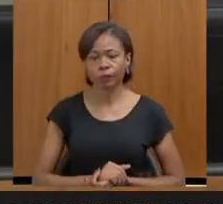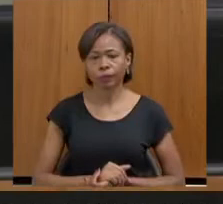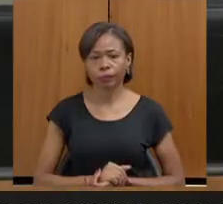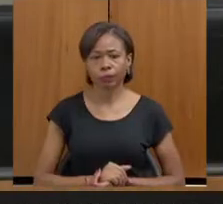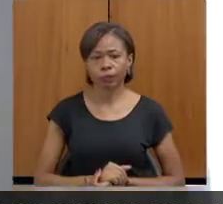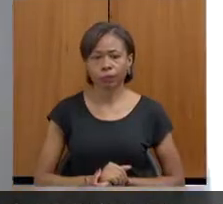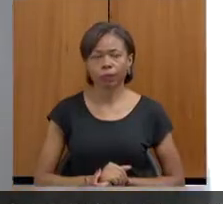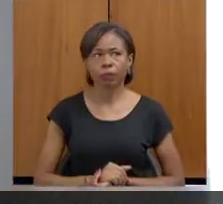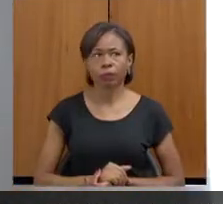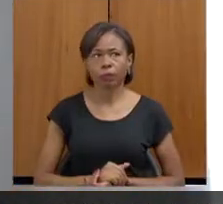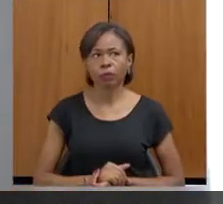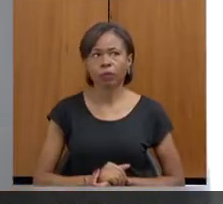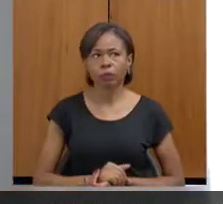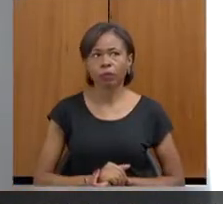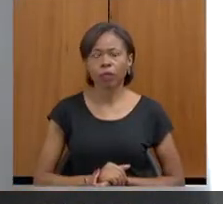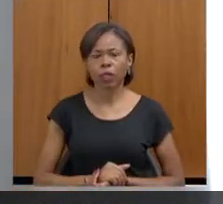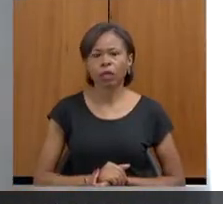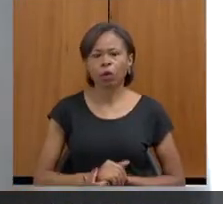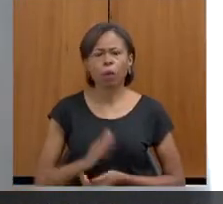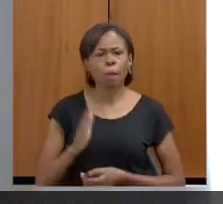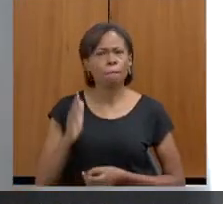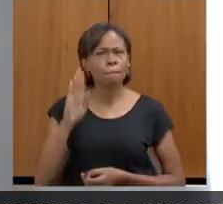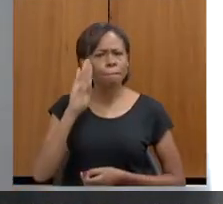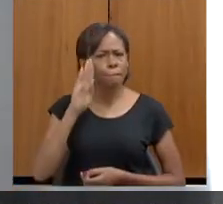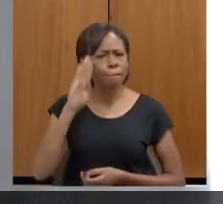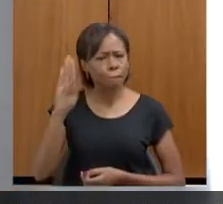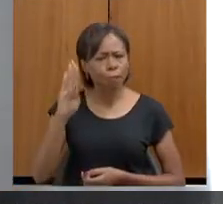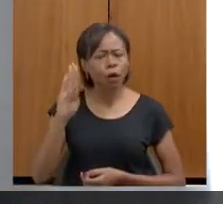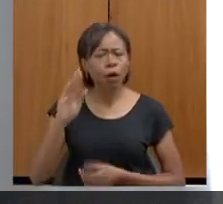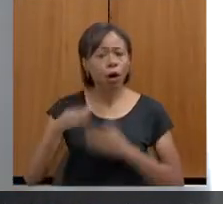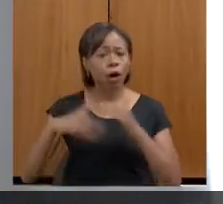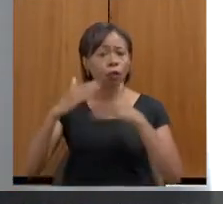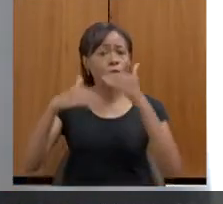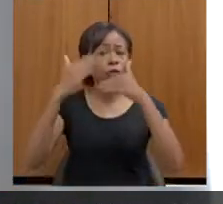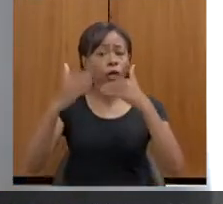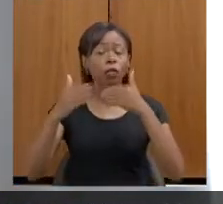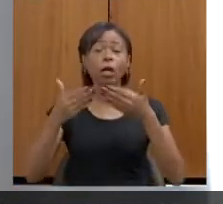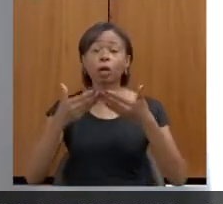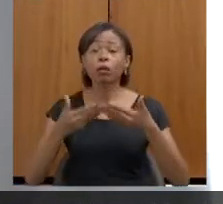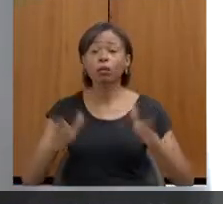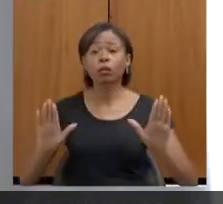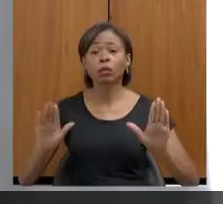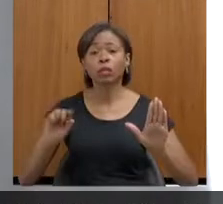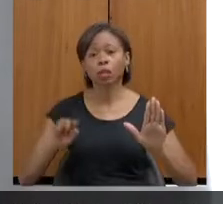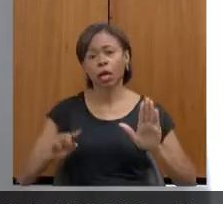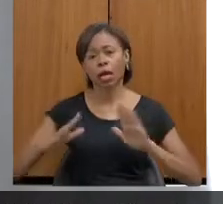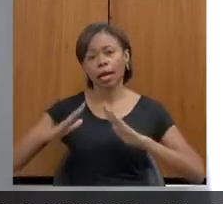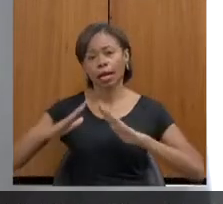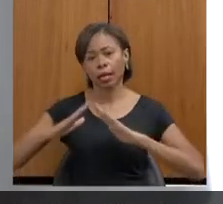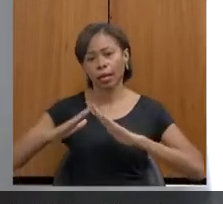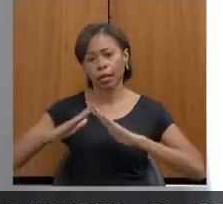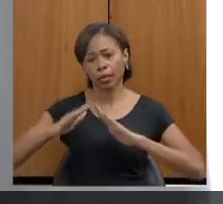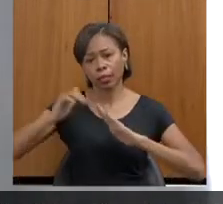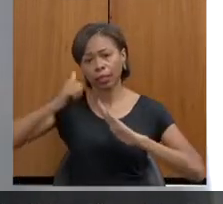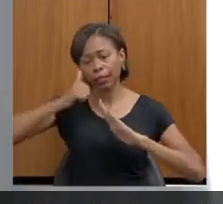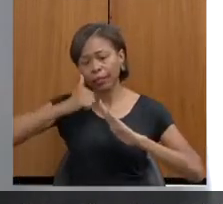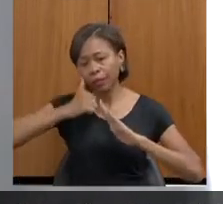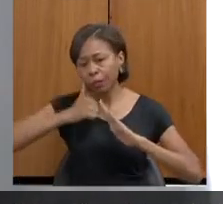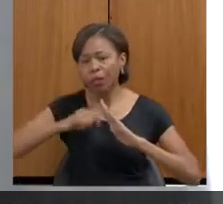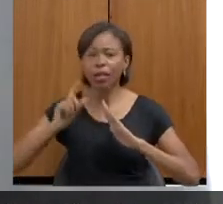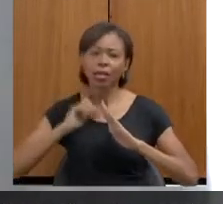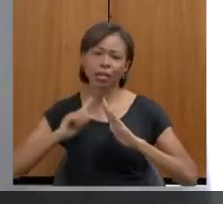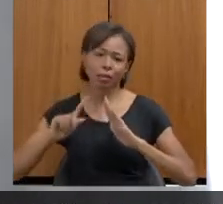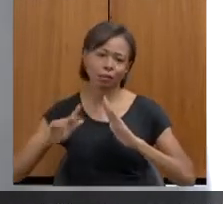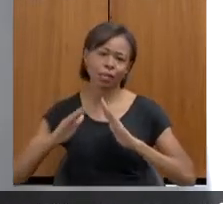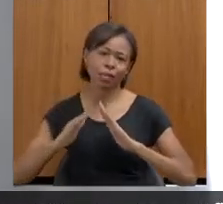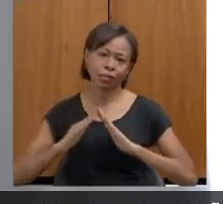Eu acredito que o maior avanço que eu posso destacar foi a inauguração nesse ano da Casa da Mulher Mineiro. A gente poder fazer esse